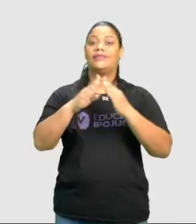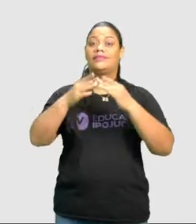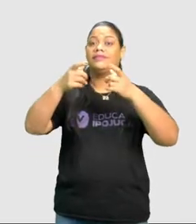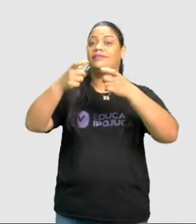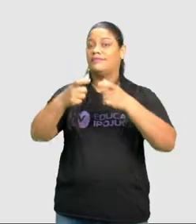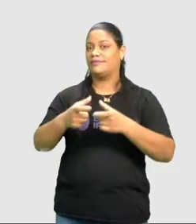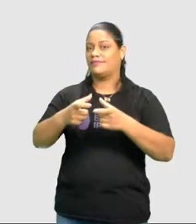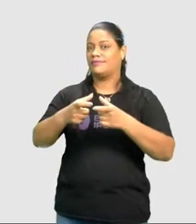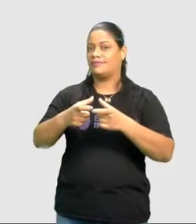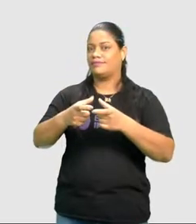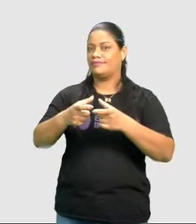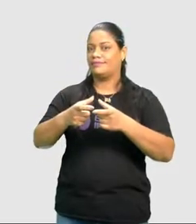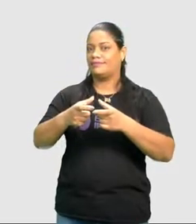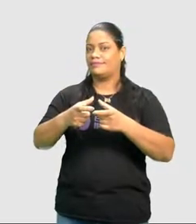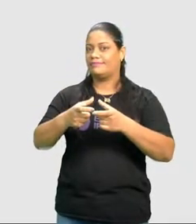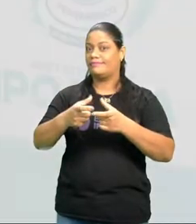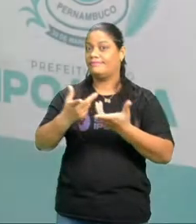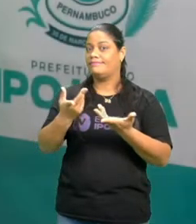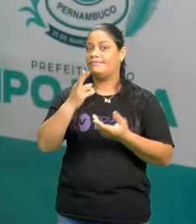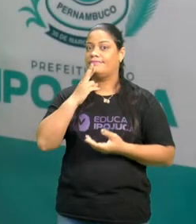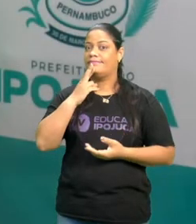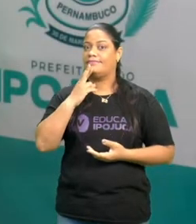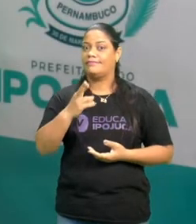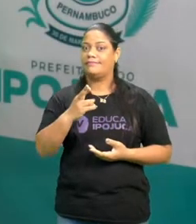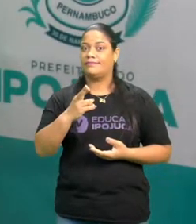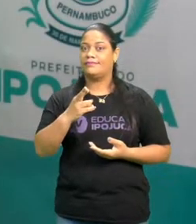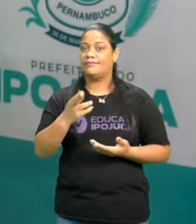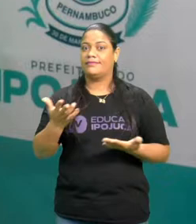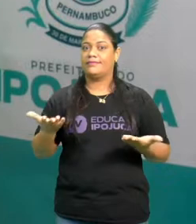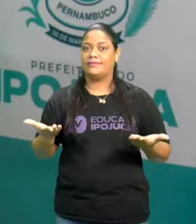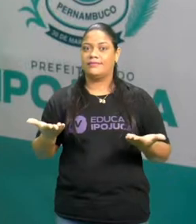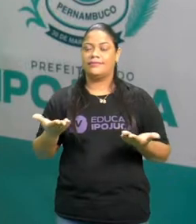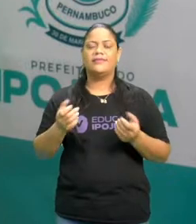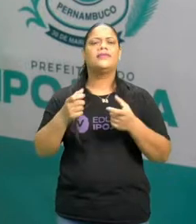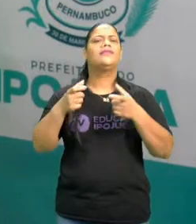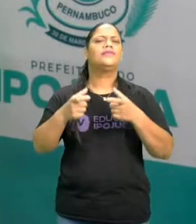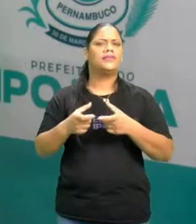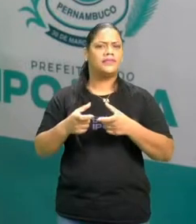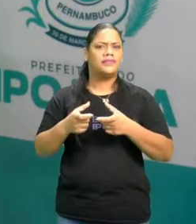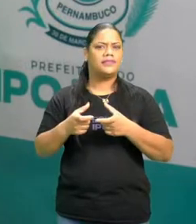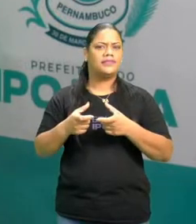casa? Você responde, onde será?